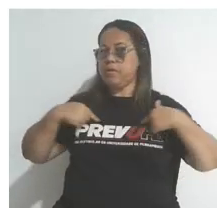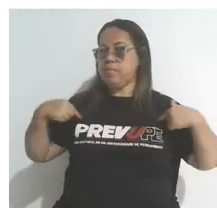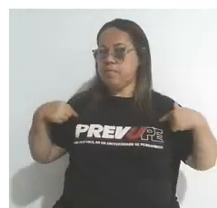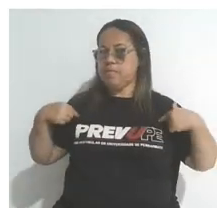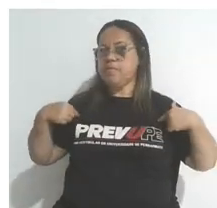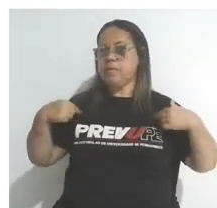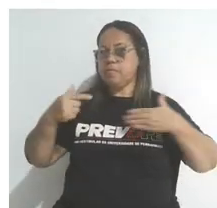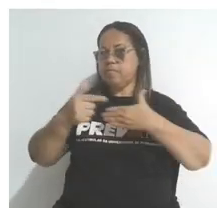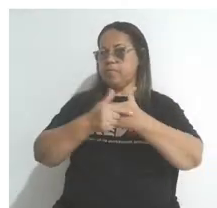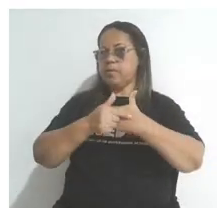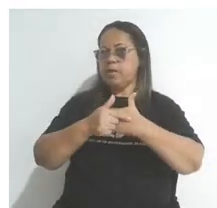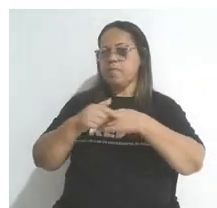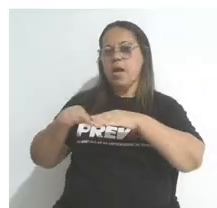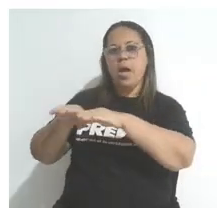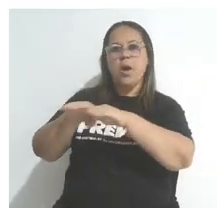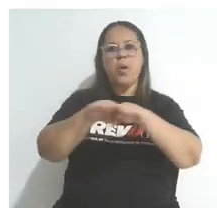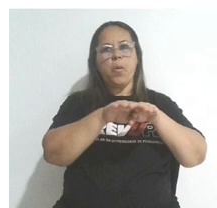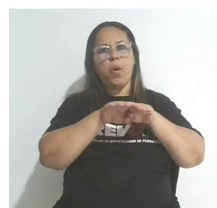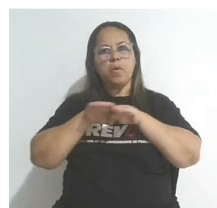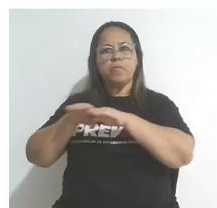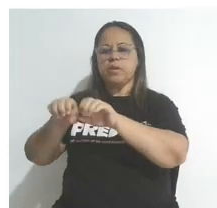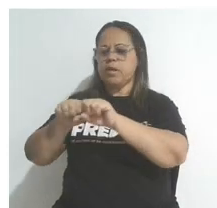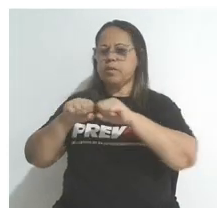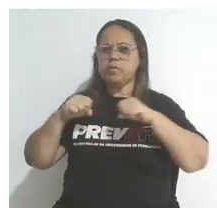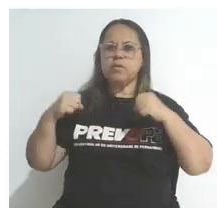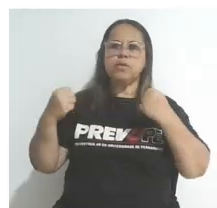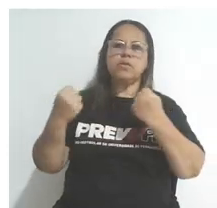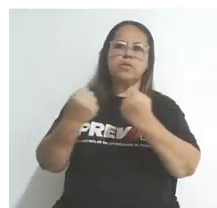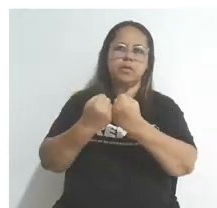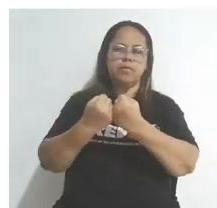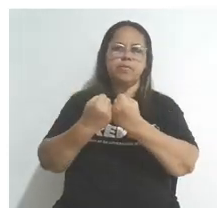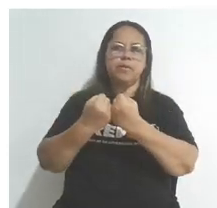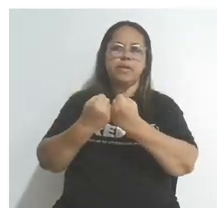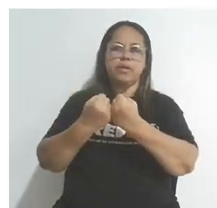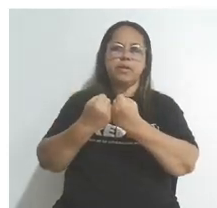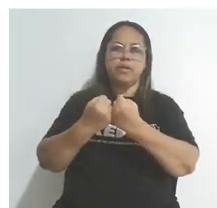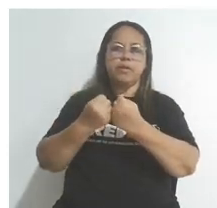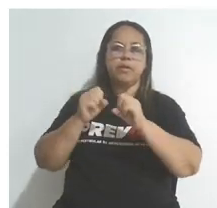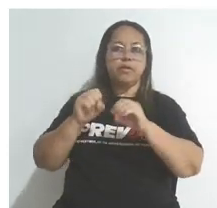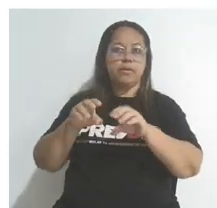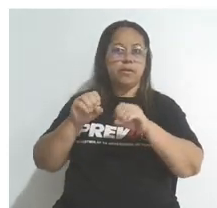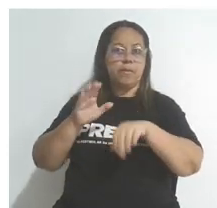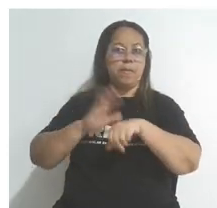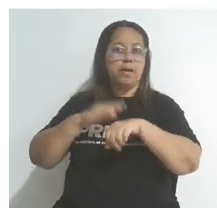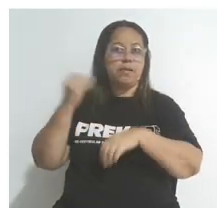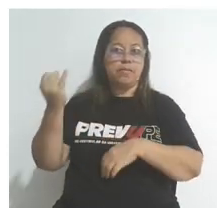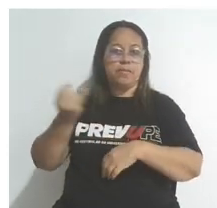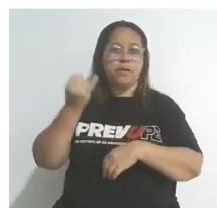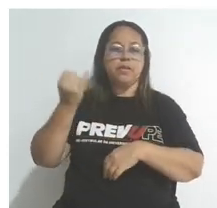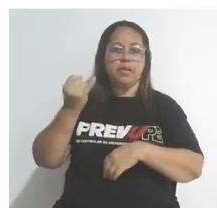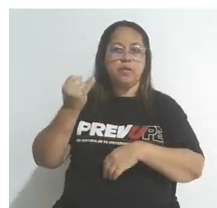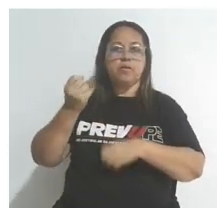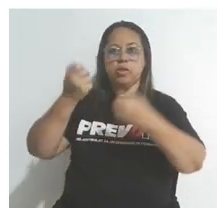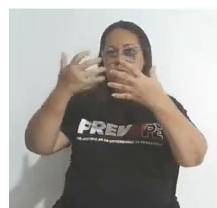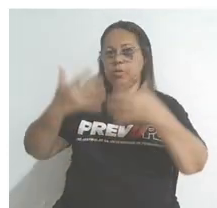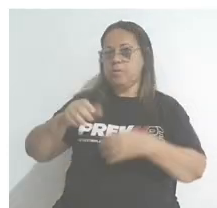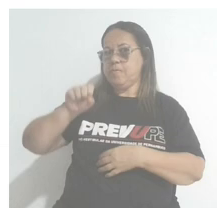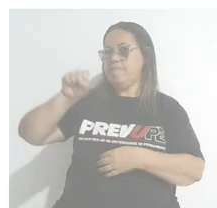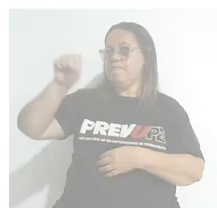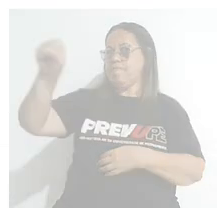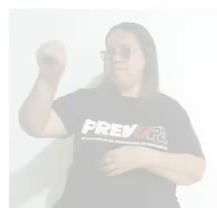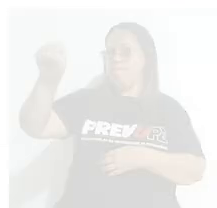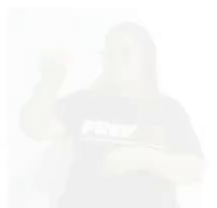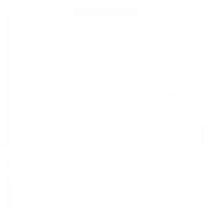Prevup tem na igualdade social, usando o Dharma mais poderosa, a educação, tal qual afirmou Nelson